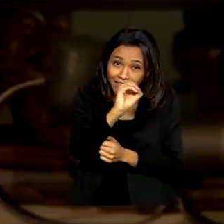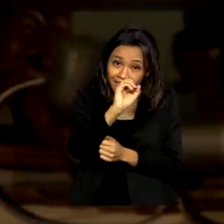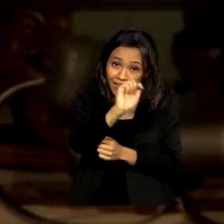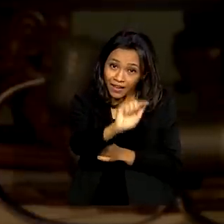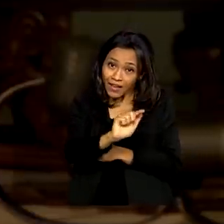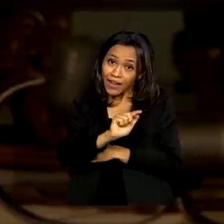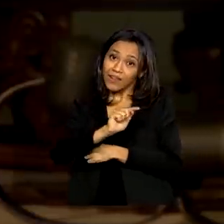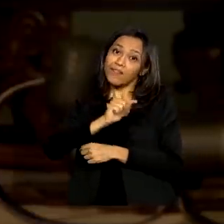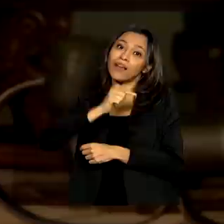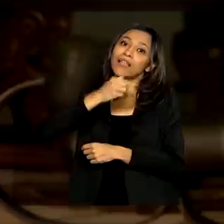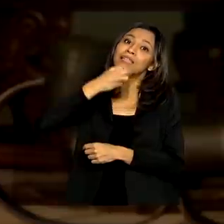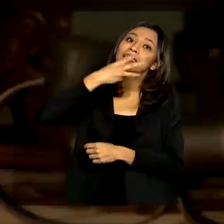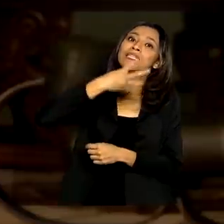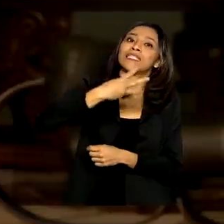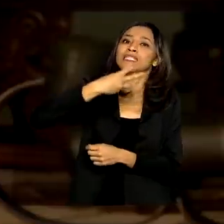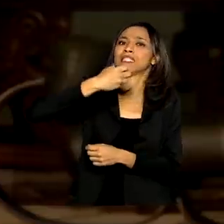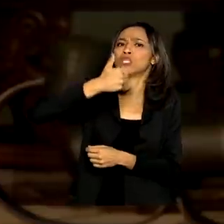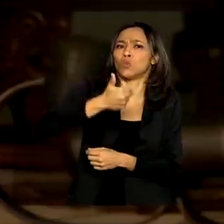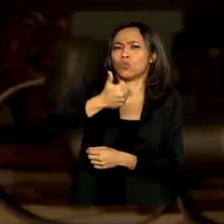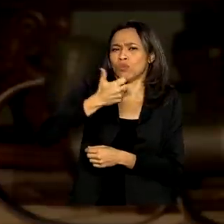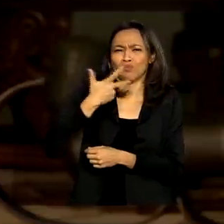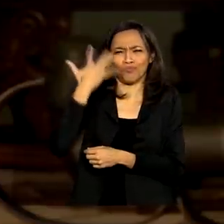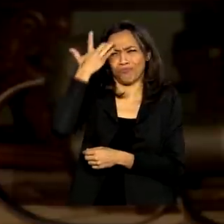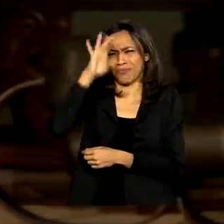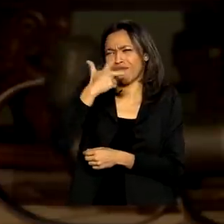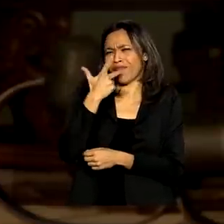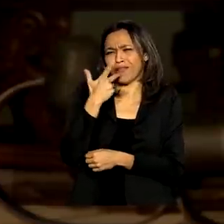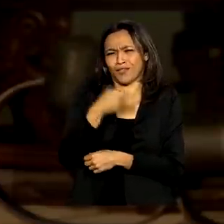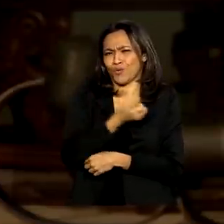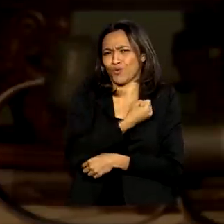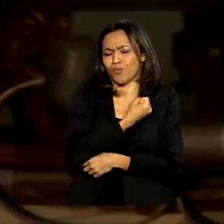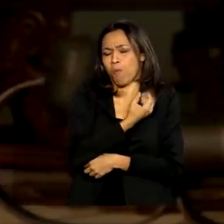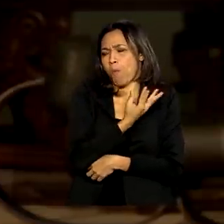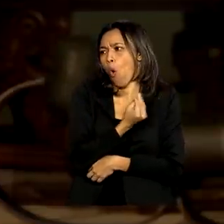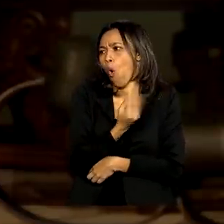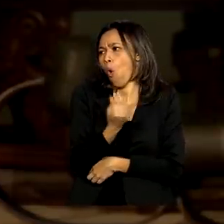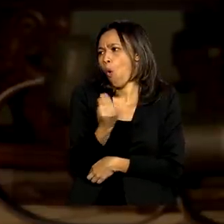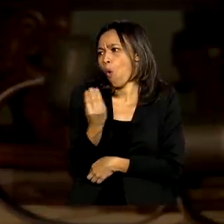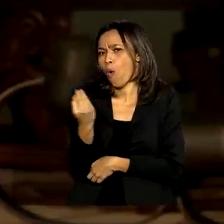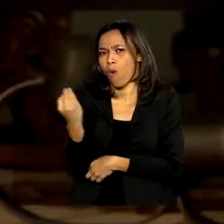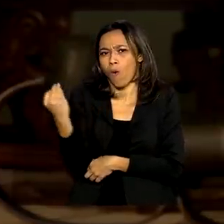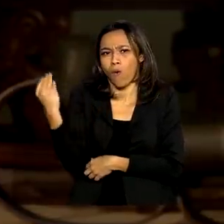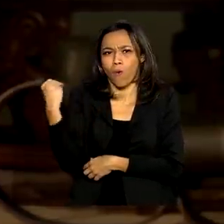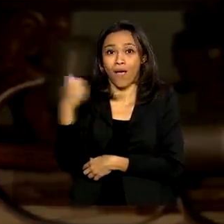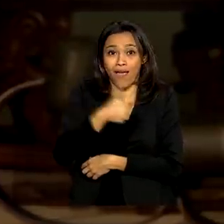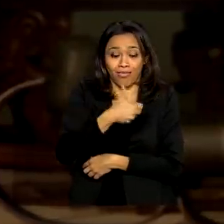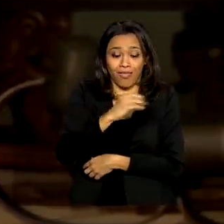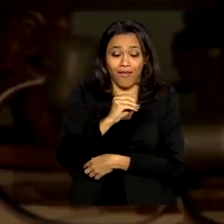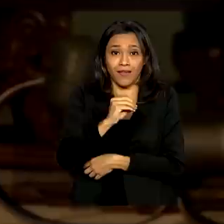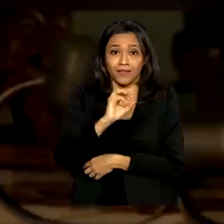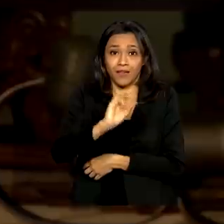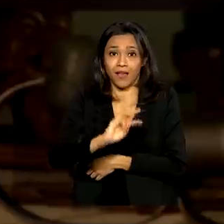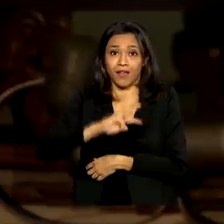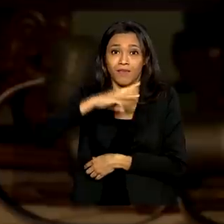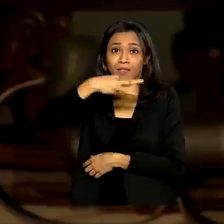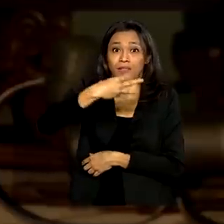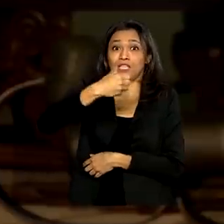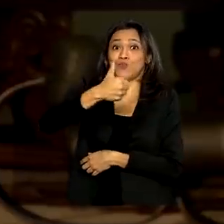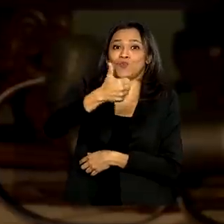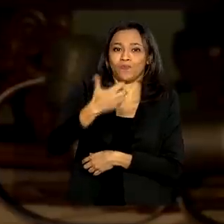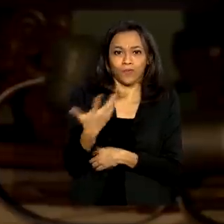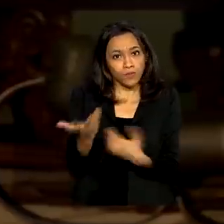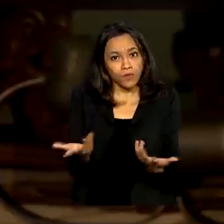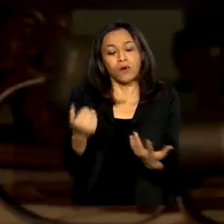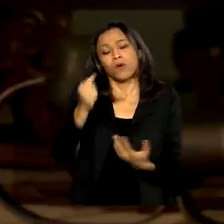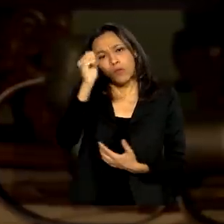ou seja, 1 com 31 zeros. Eu não sei falar esse número, mas é um número realmente astronômico. Então, é importante que o país esteja